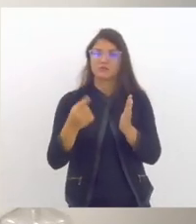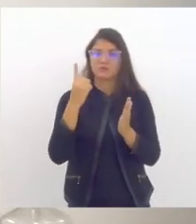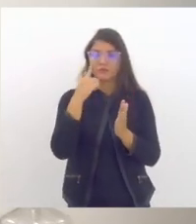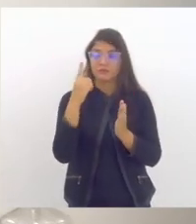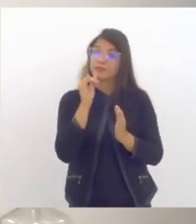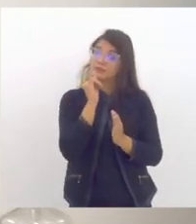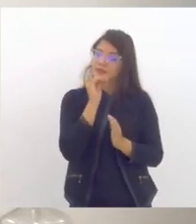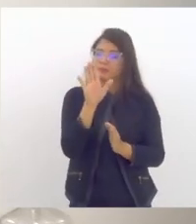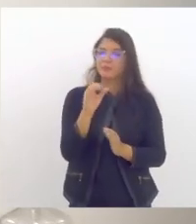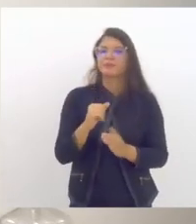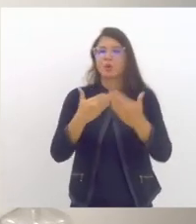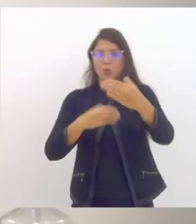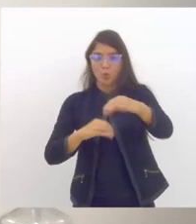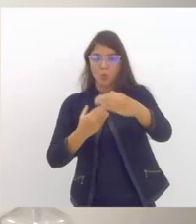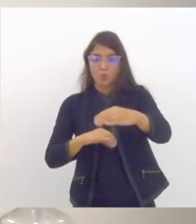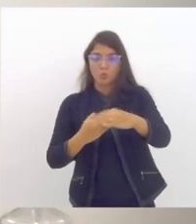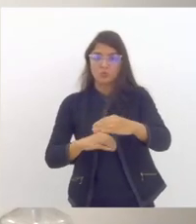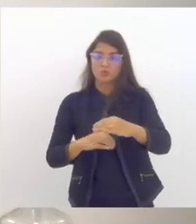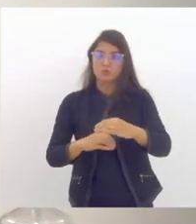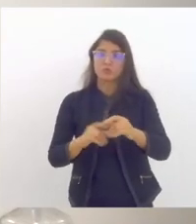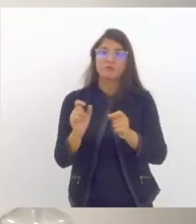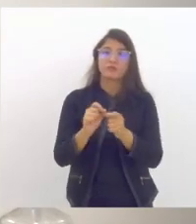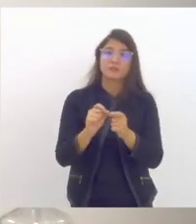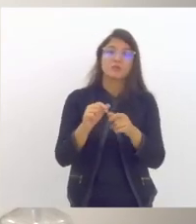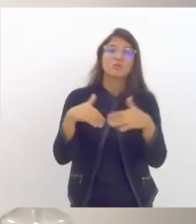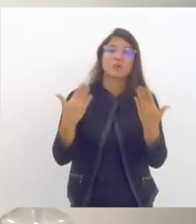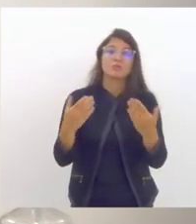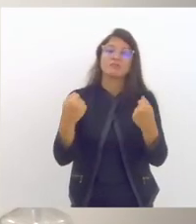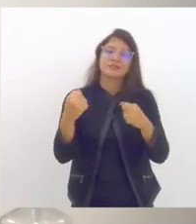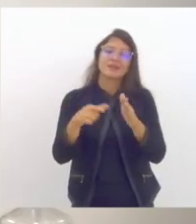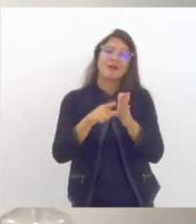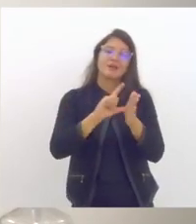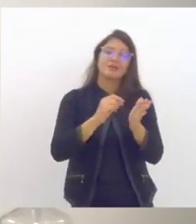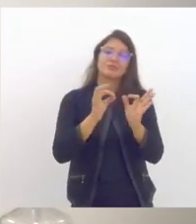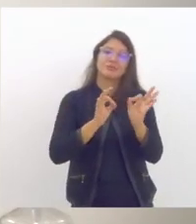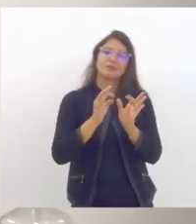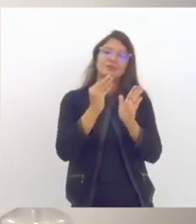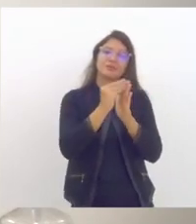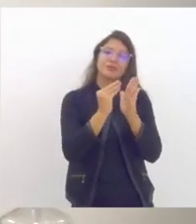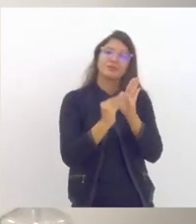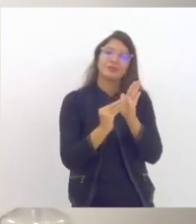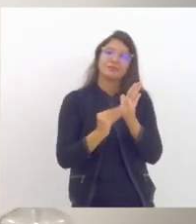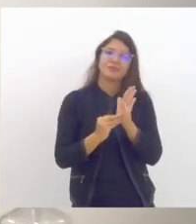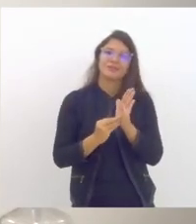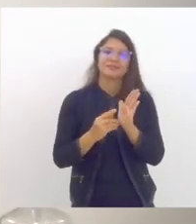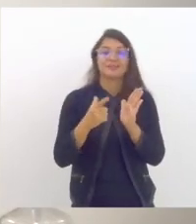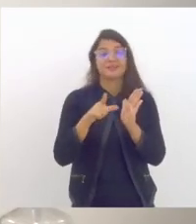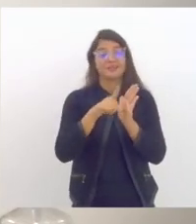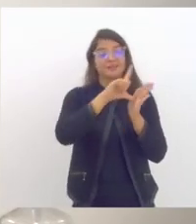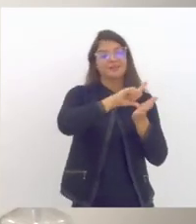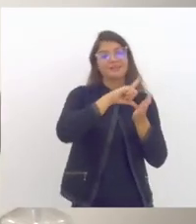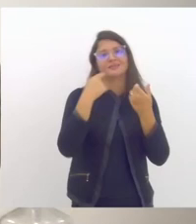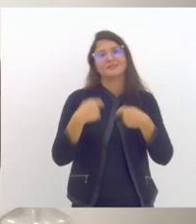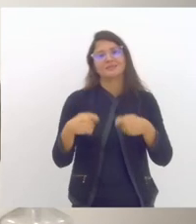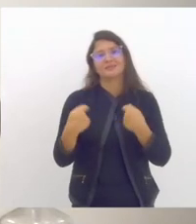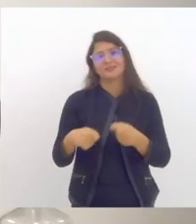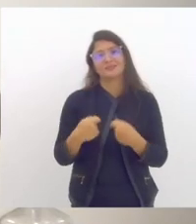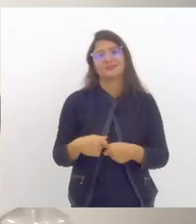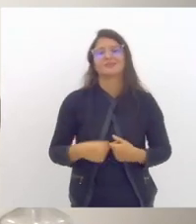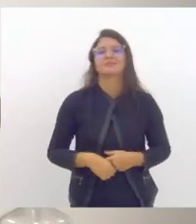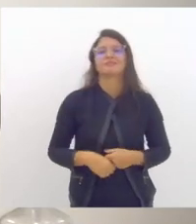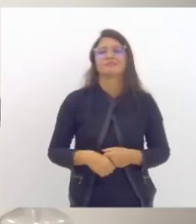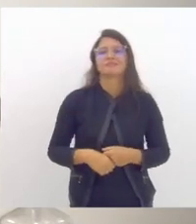concurso público só pode ser feito quando está previsto lá no plano na nossa avaliação a secretaria de educação na gestão